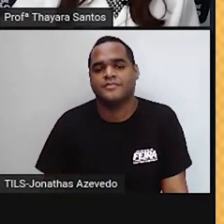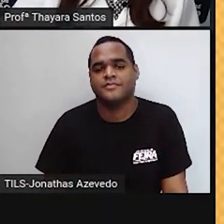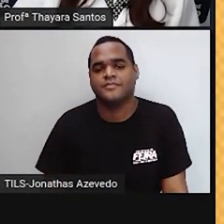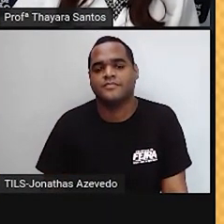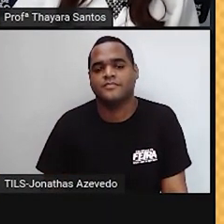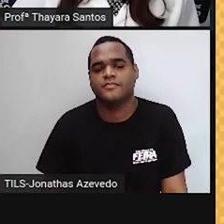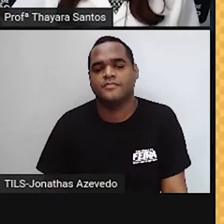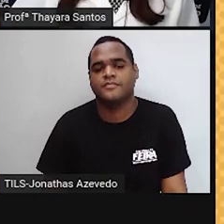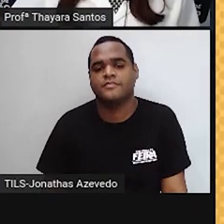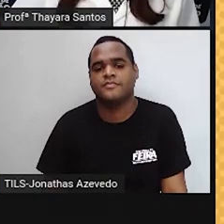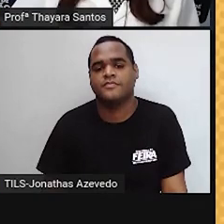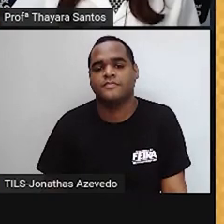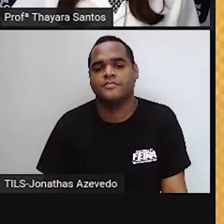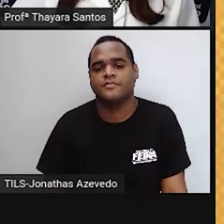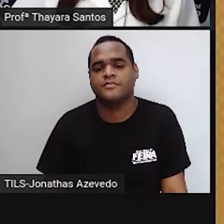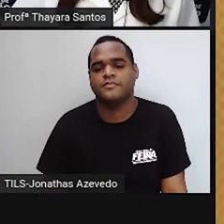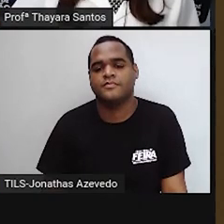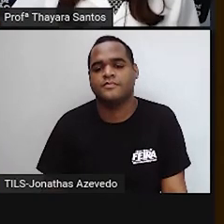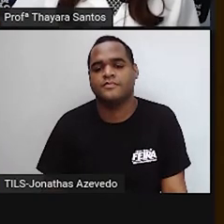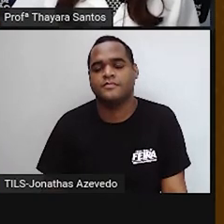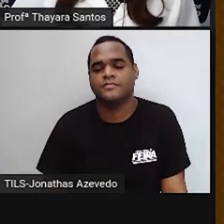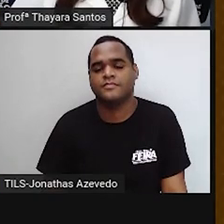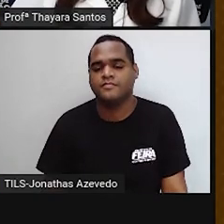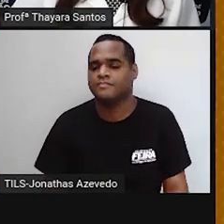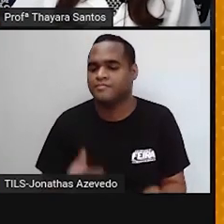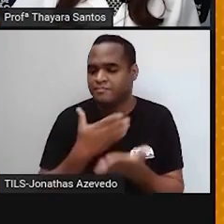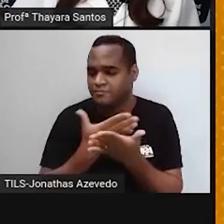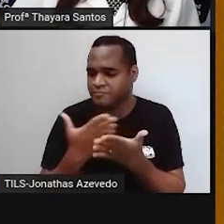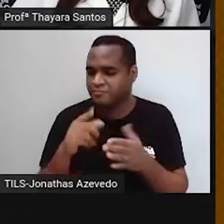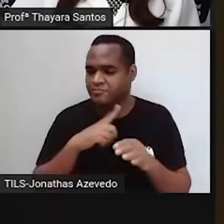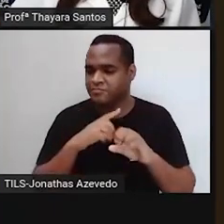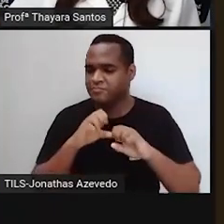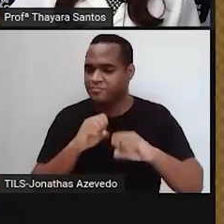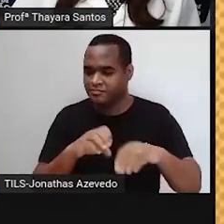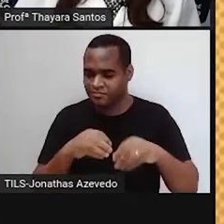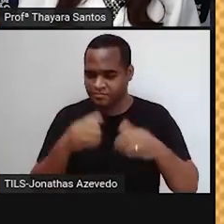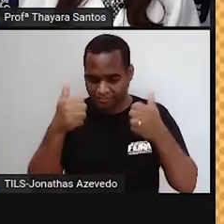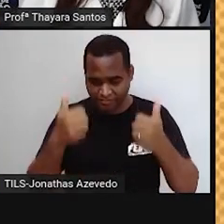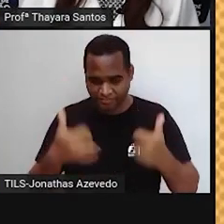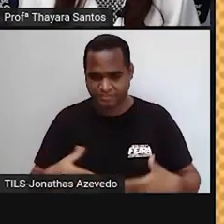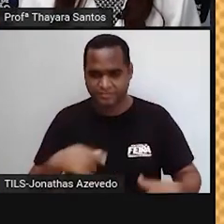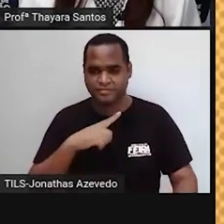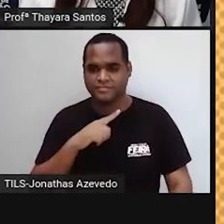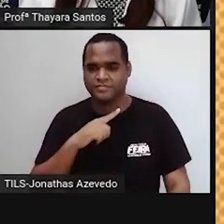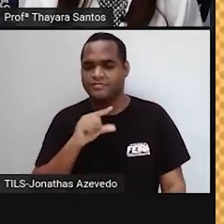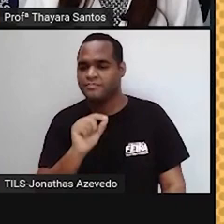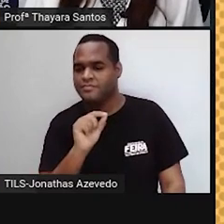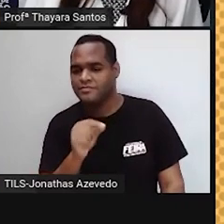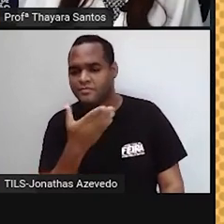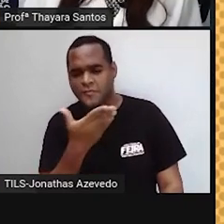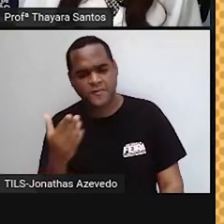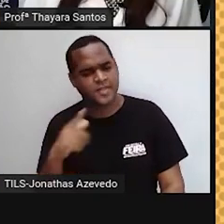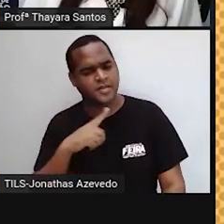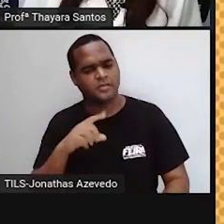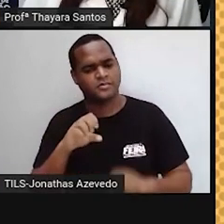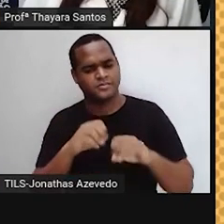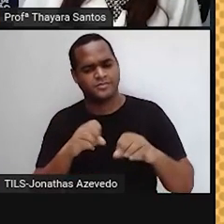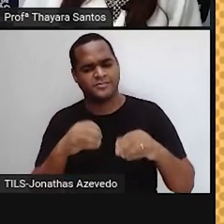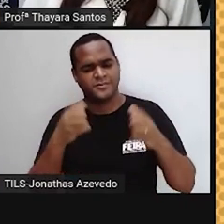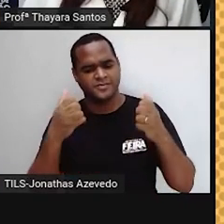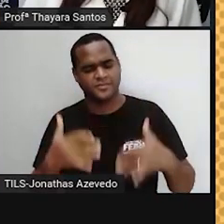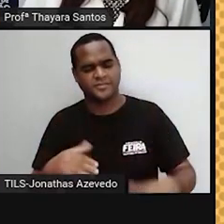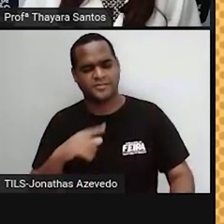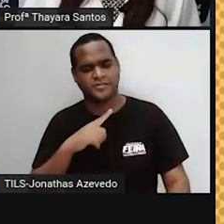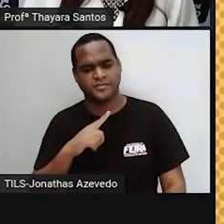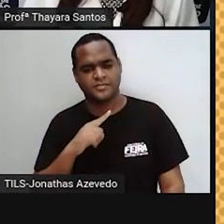Vamos lá começar a nossa aula. Antes de tudo, sejam vocês que estão aí do outro lado, muito bem-vindos